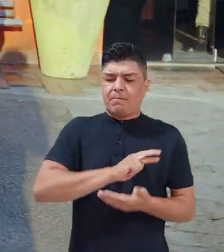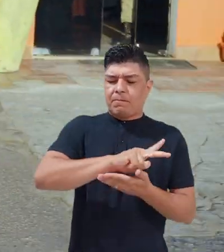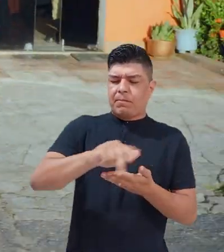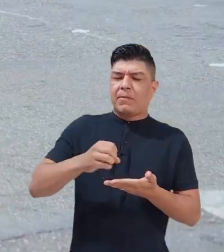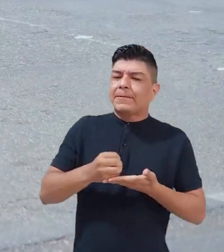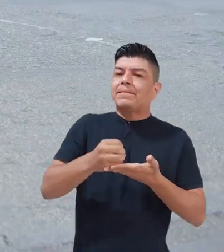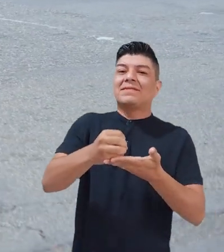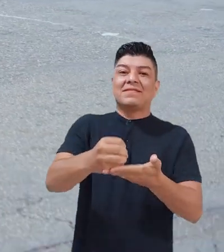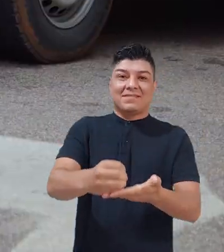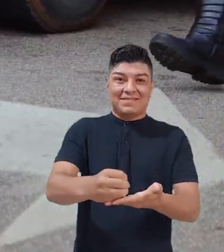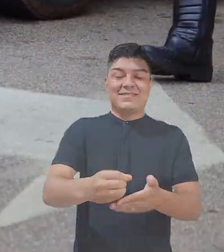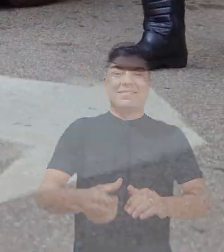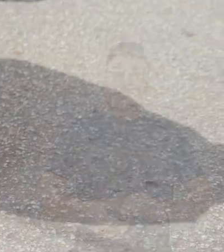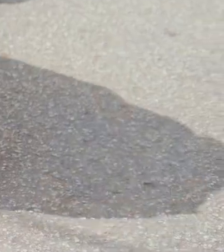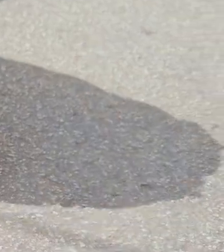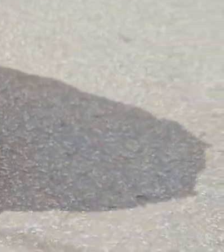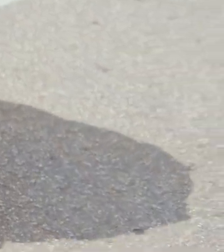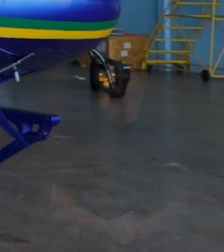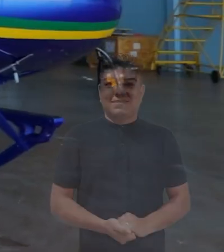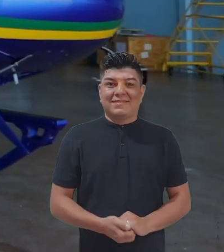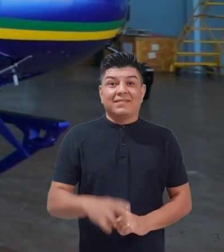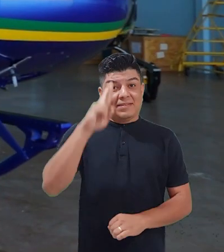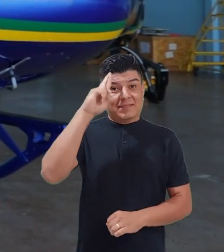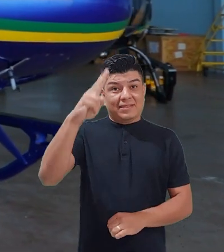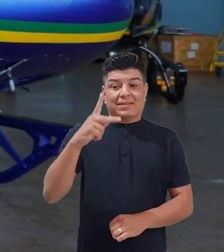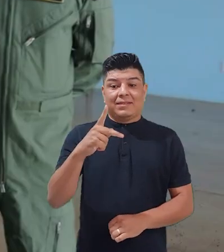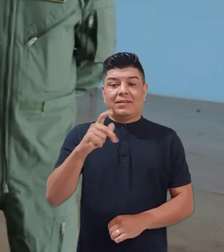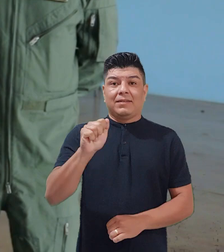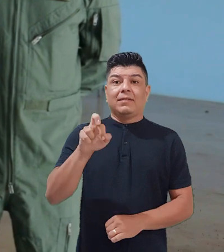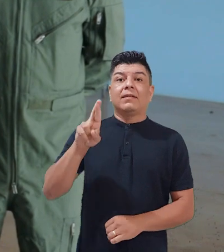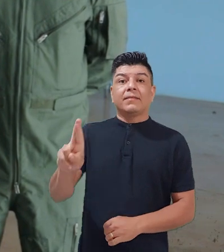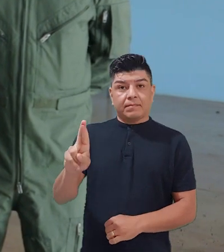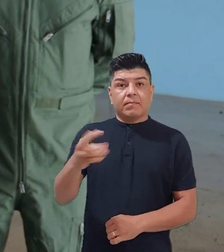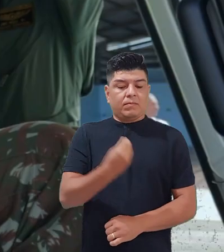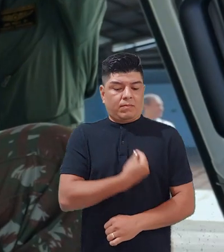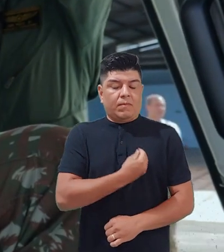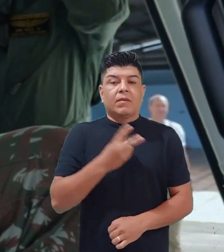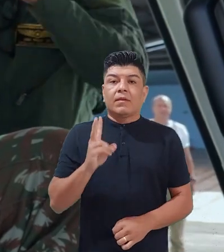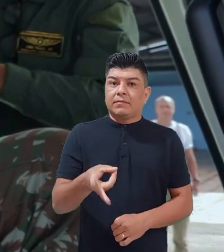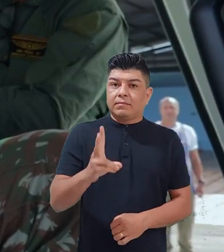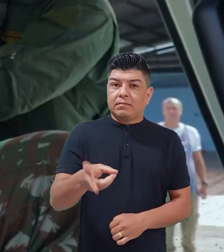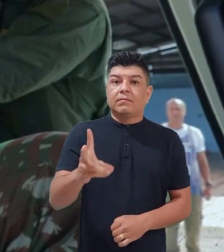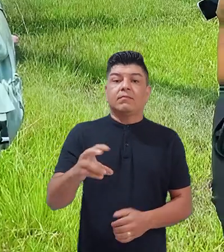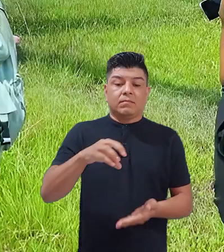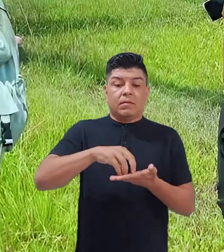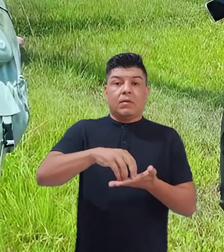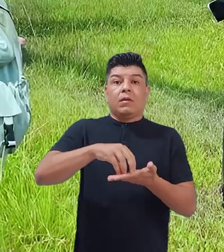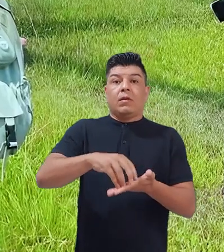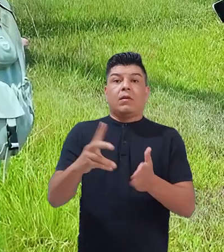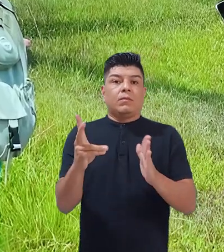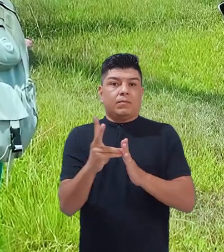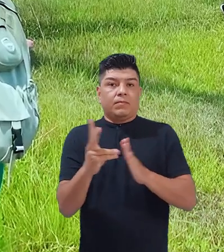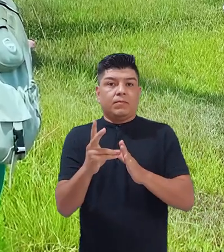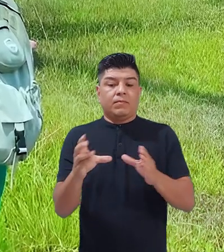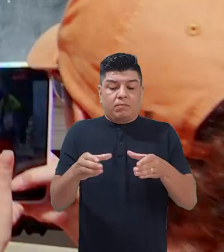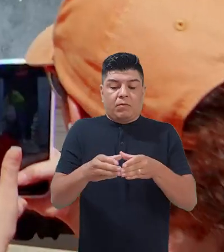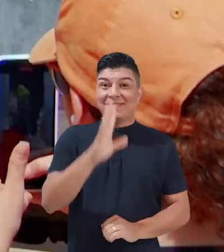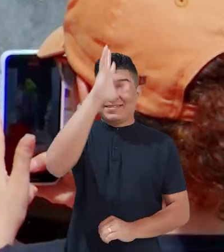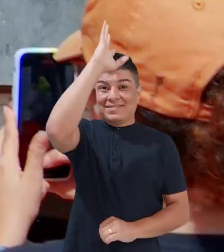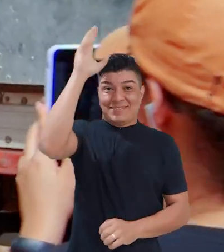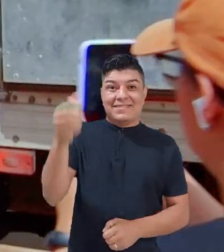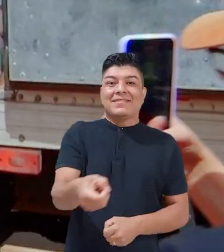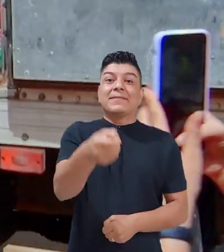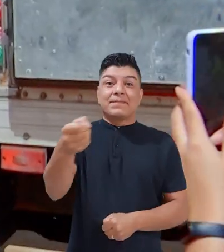realizou milhares de atendimentos. O COPAER atua constantemente nas aldeias indígenas e comunidades mais isoladas.